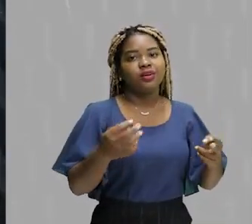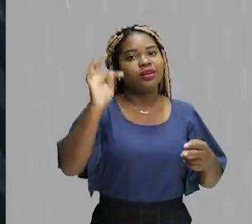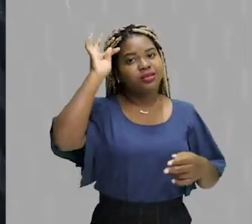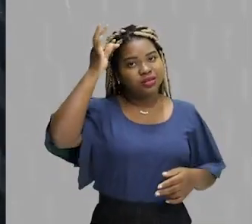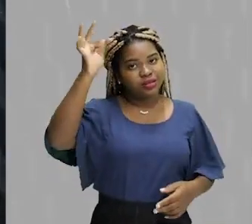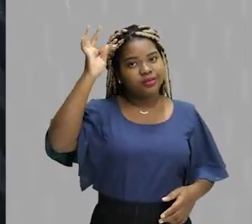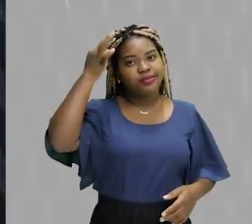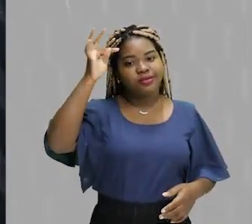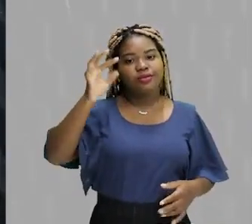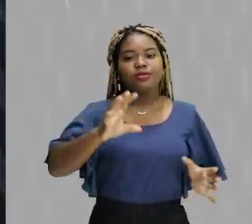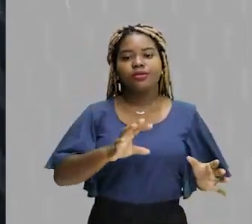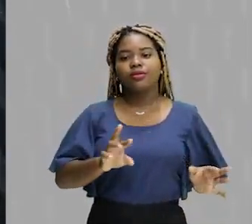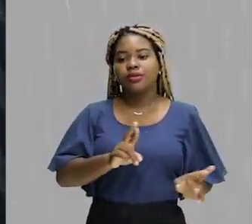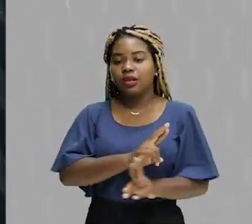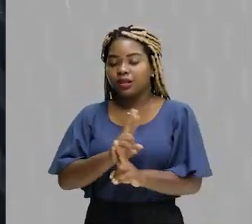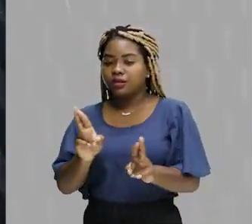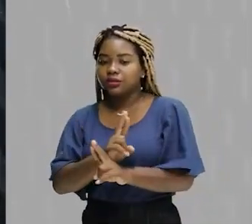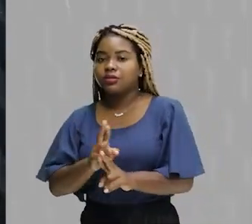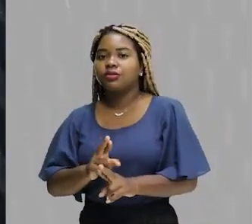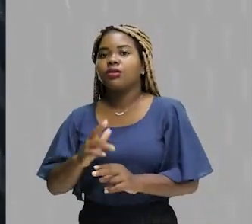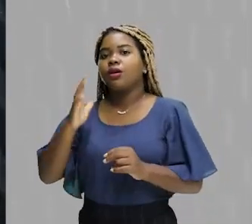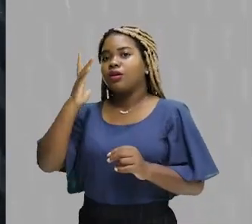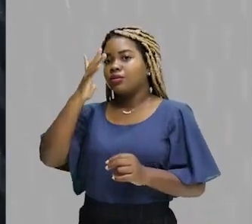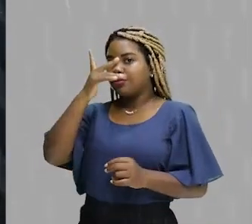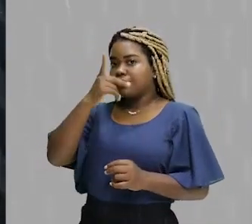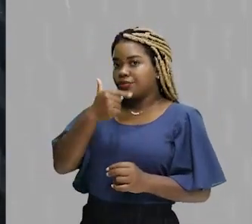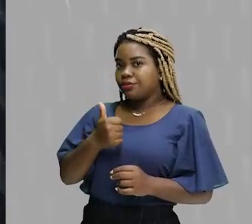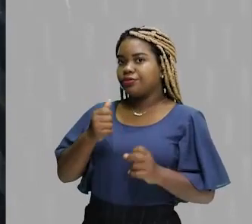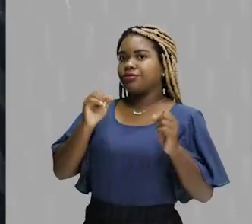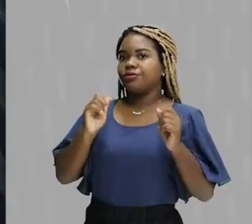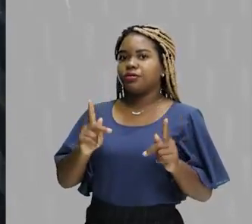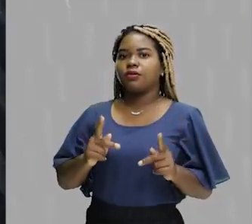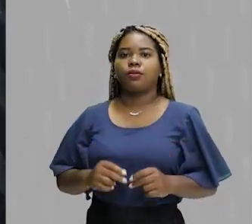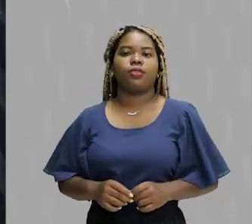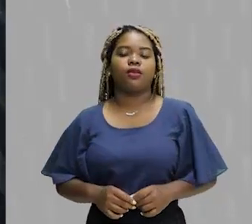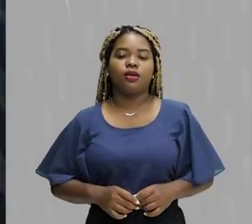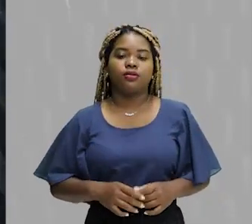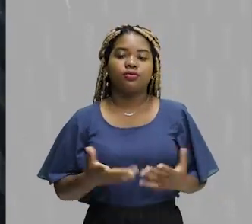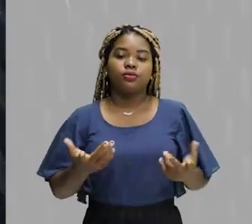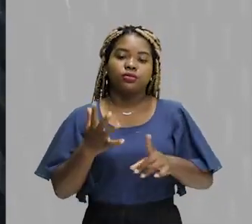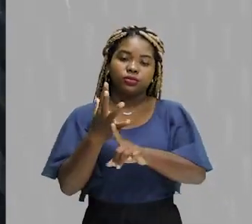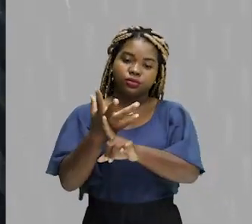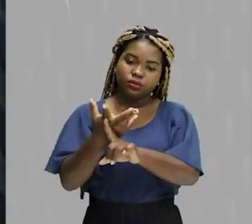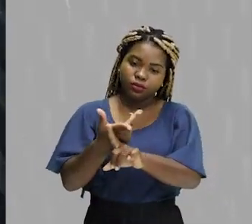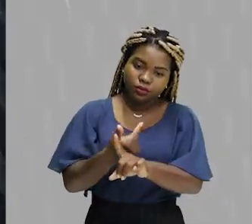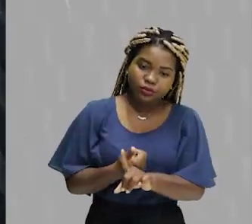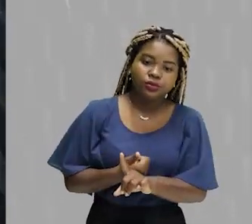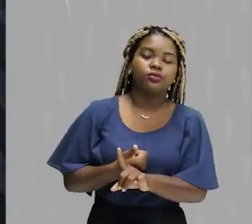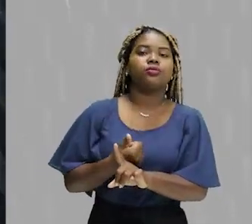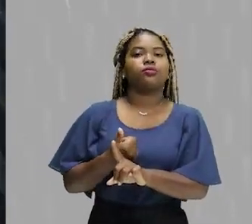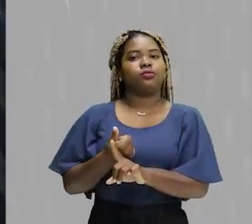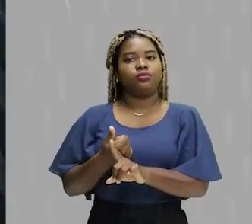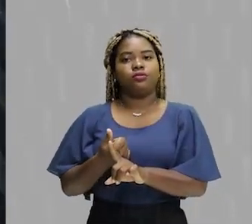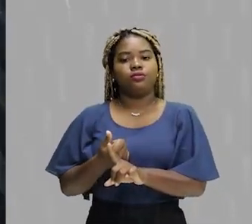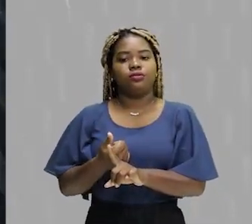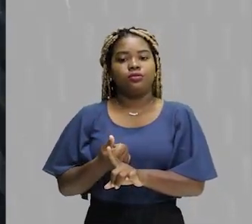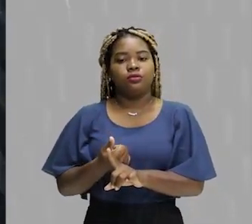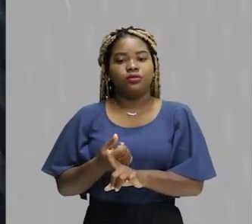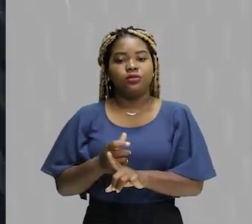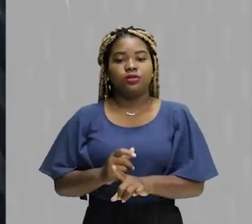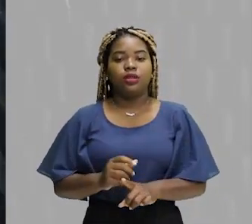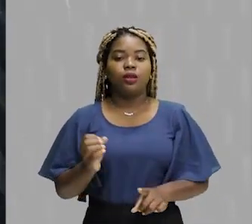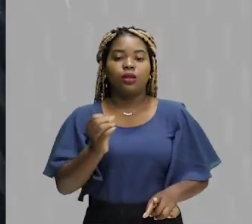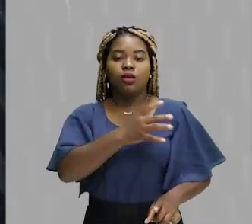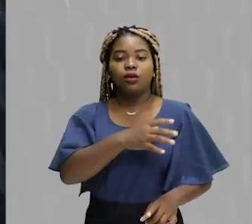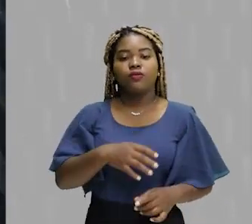filosofia independente. Portanto, a arte, a partir principalmente dessas novas interpretações,